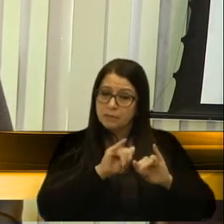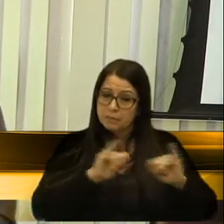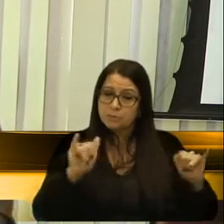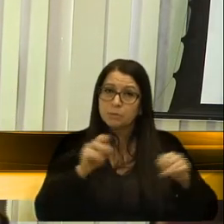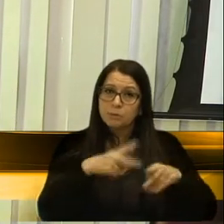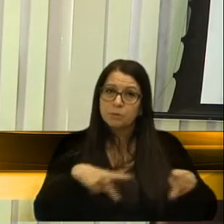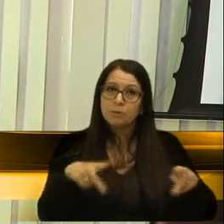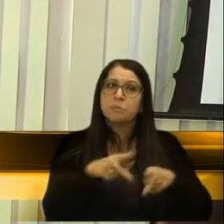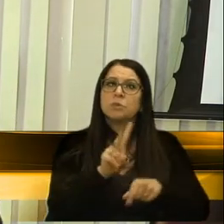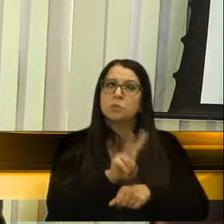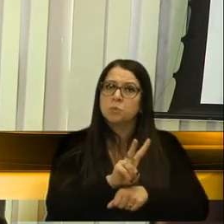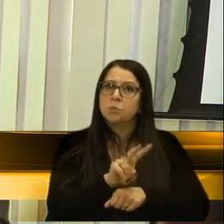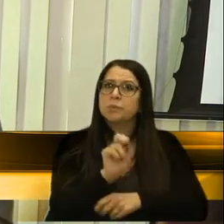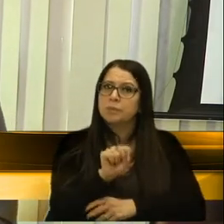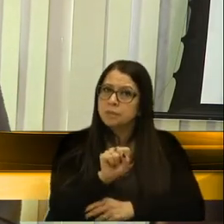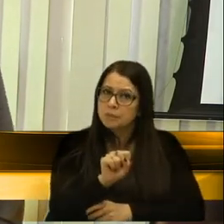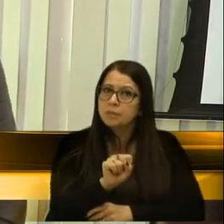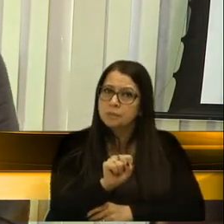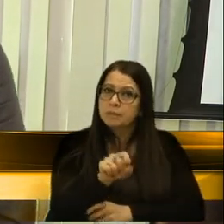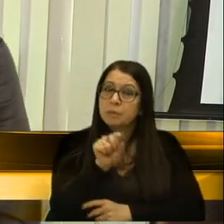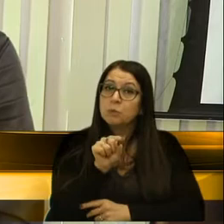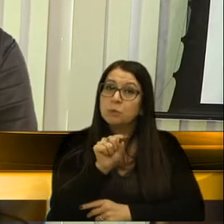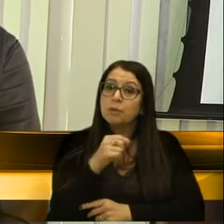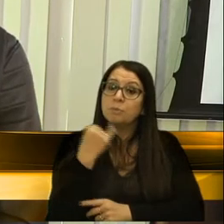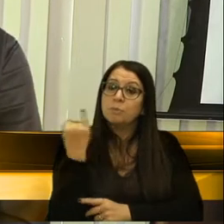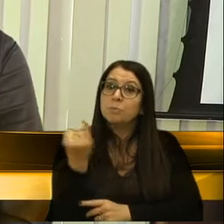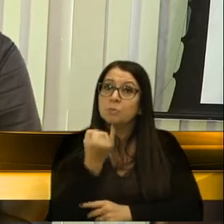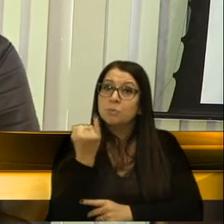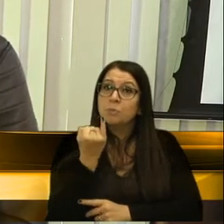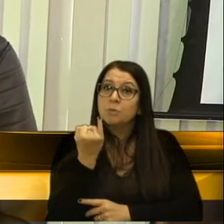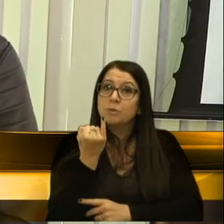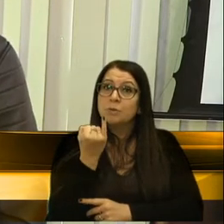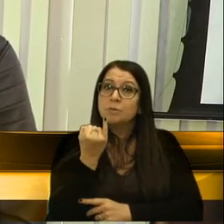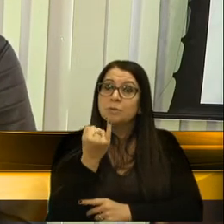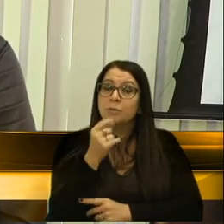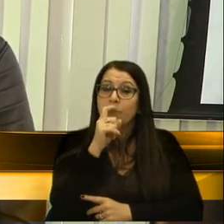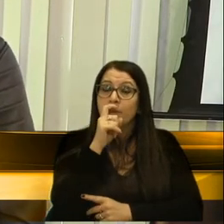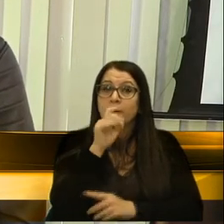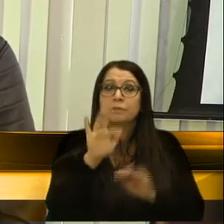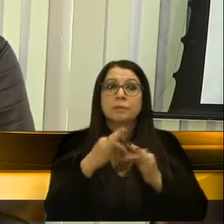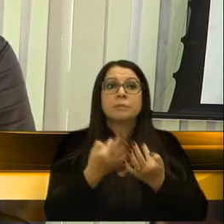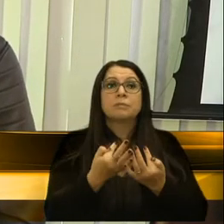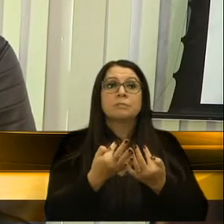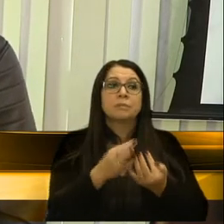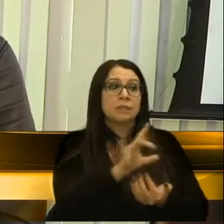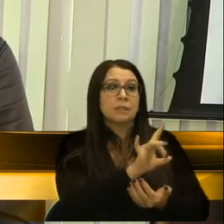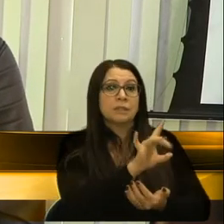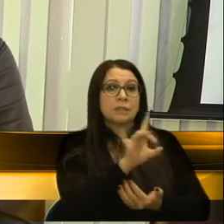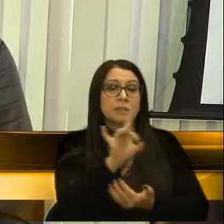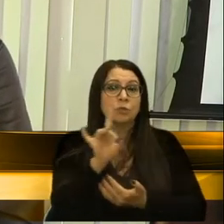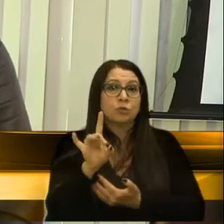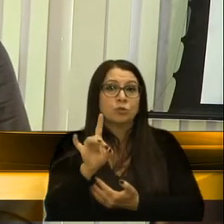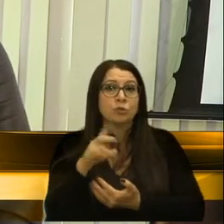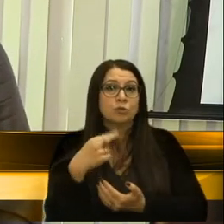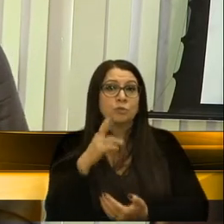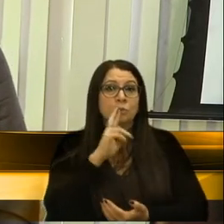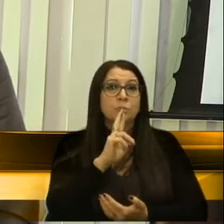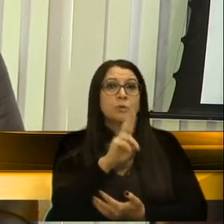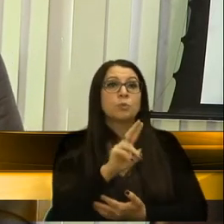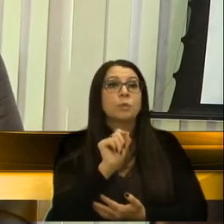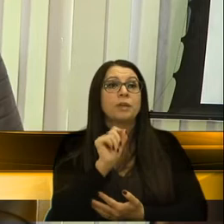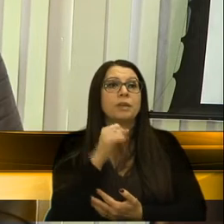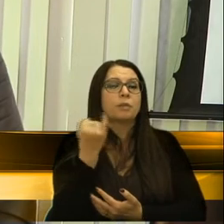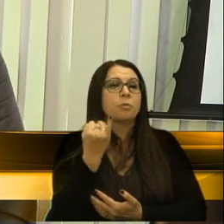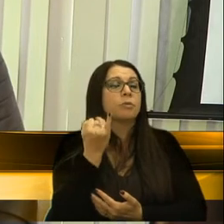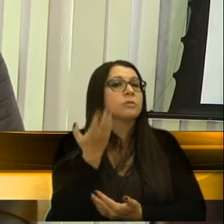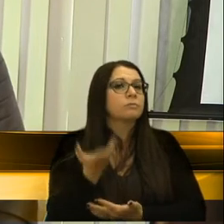população se cuide, sim. Mas o que é essencial para um pai de família? Eu quero que cada um de nós respondamos assim. O que é